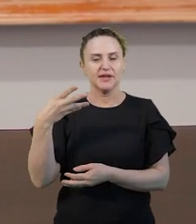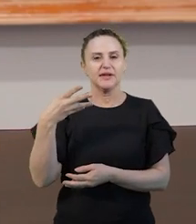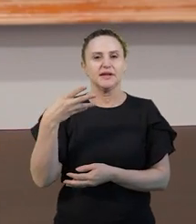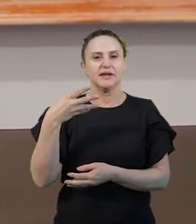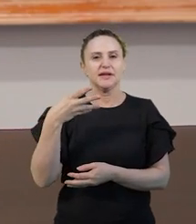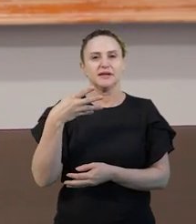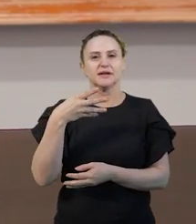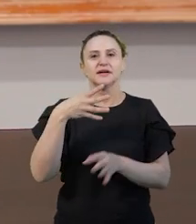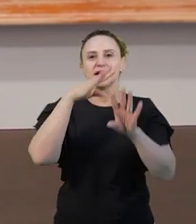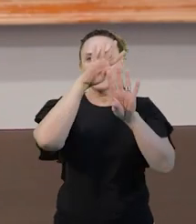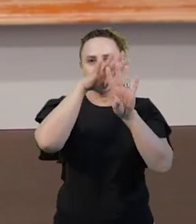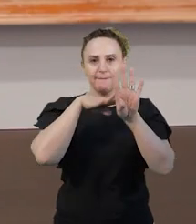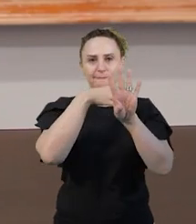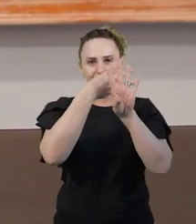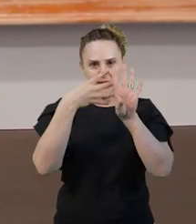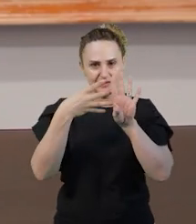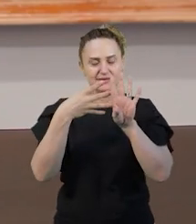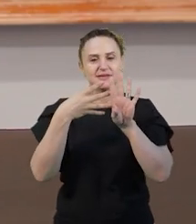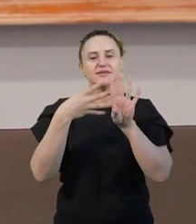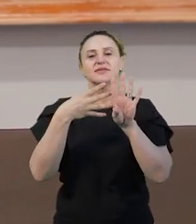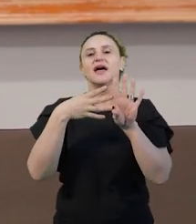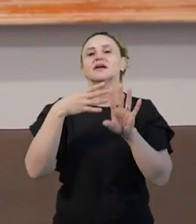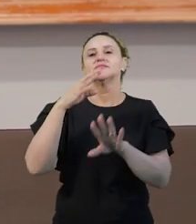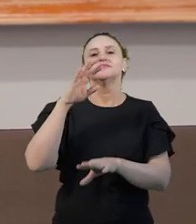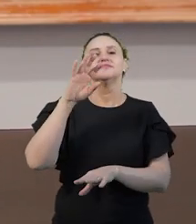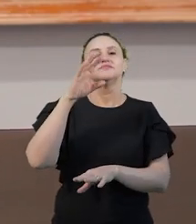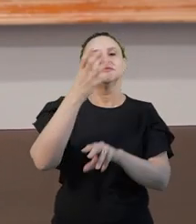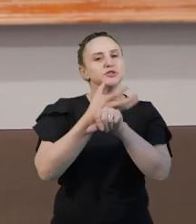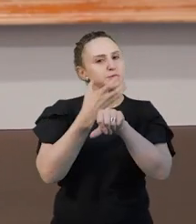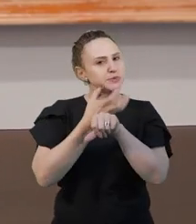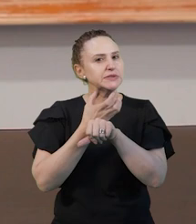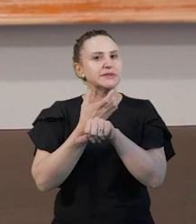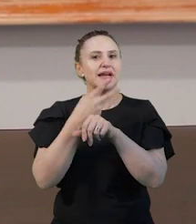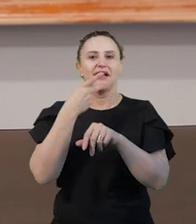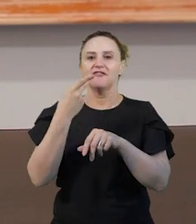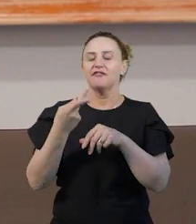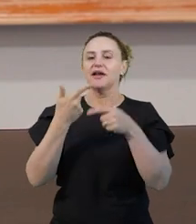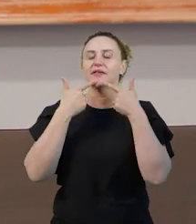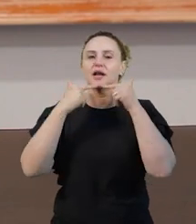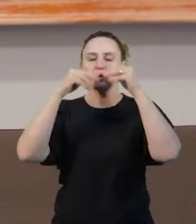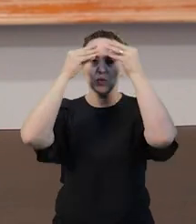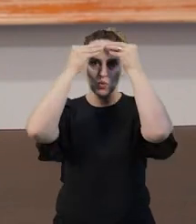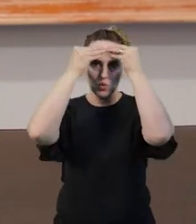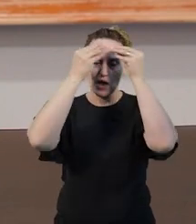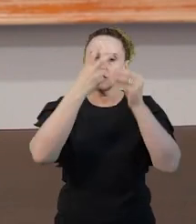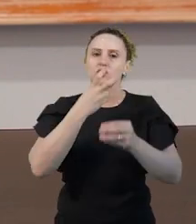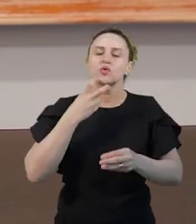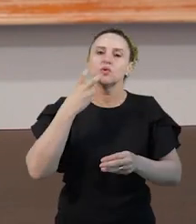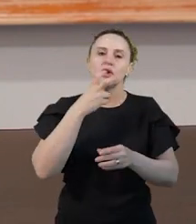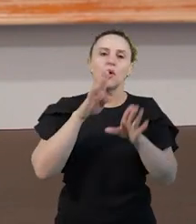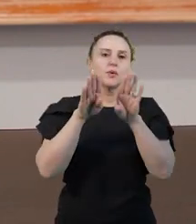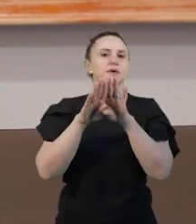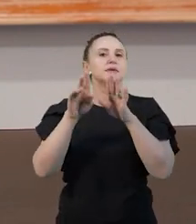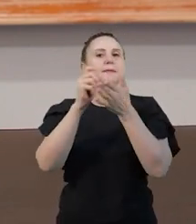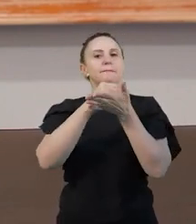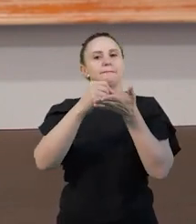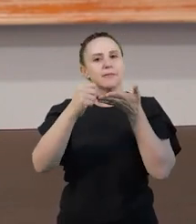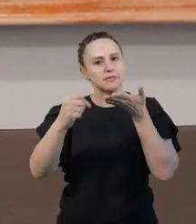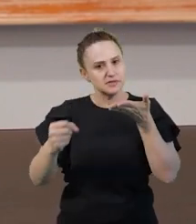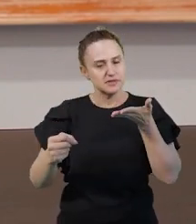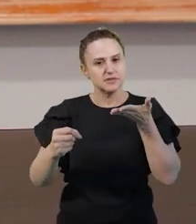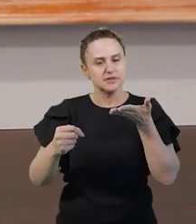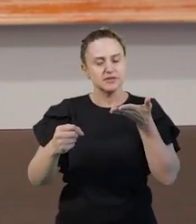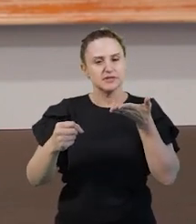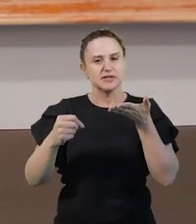nossa emenda trata da linguagem oral e linguagem escrita, as concepções de linguagem no ensino da língua materna,